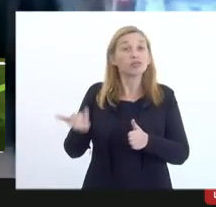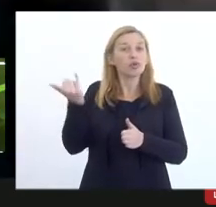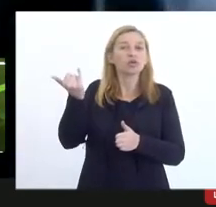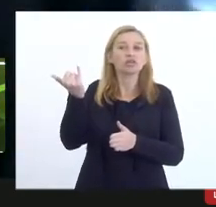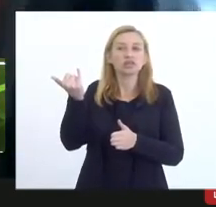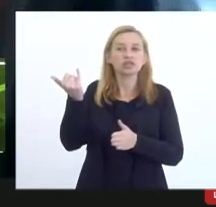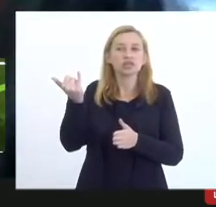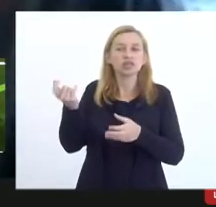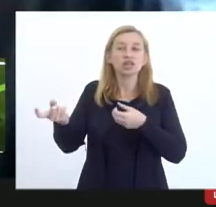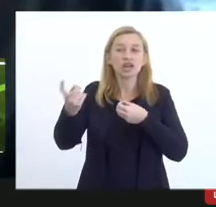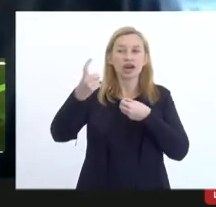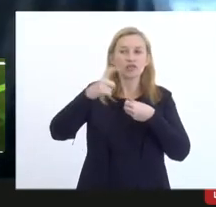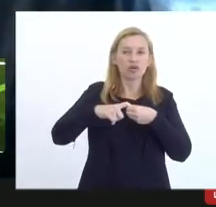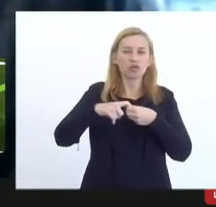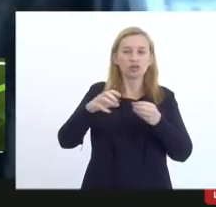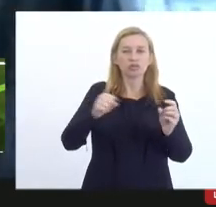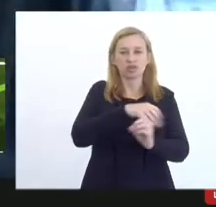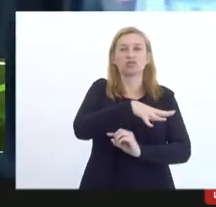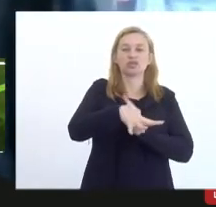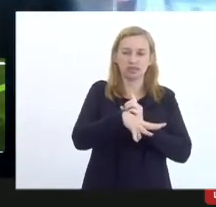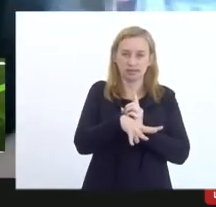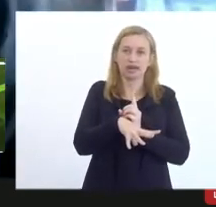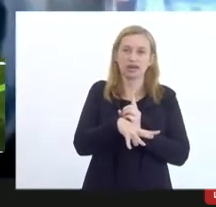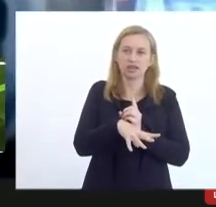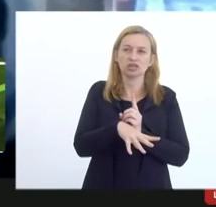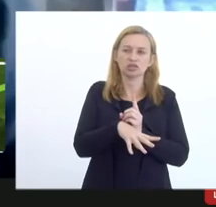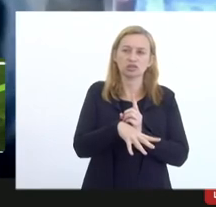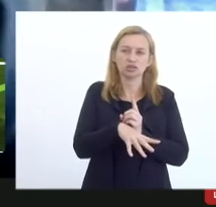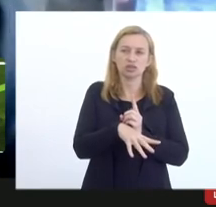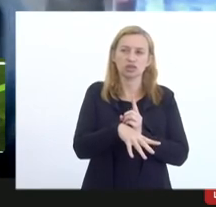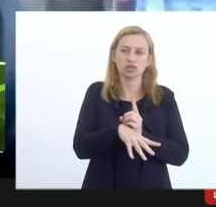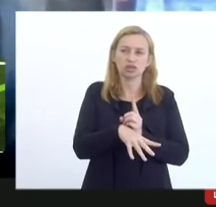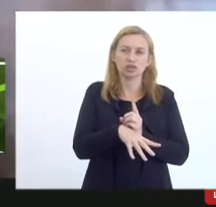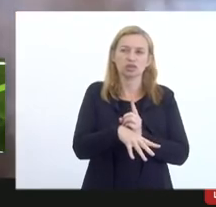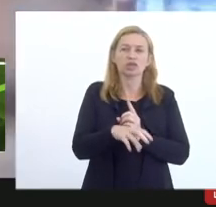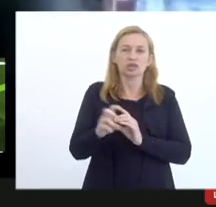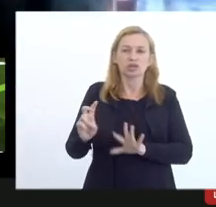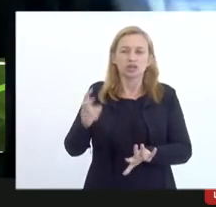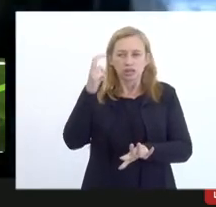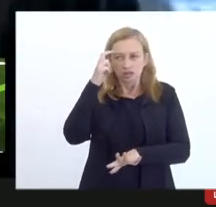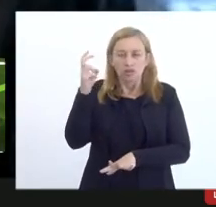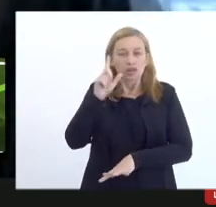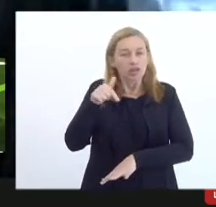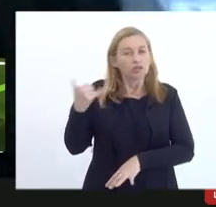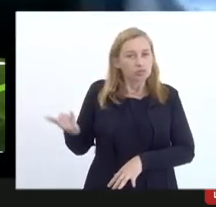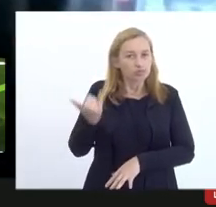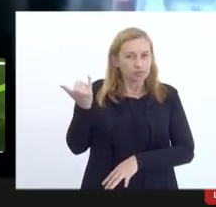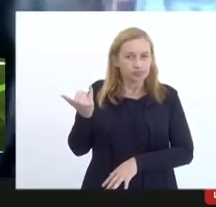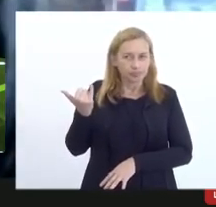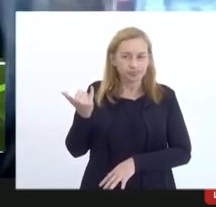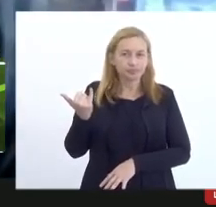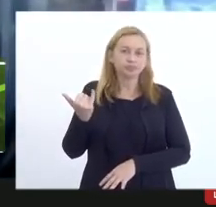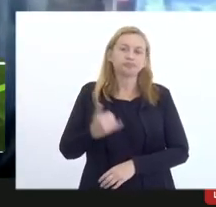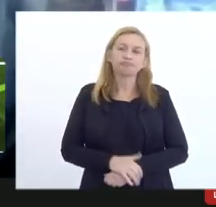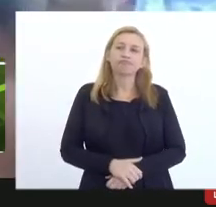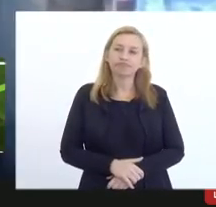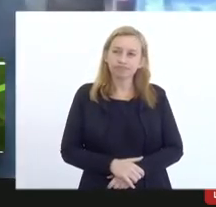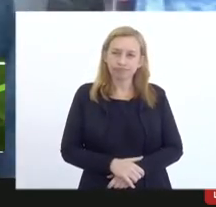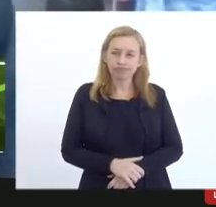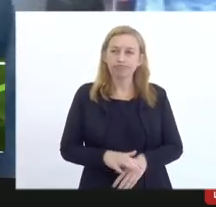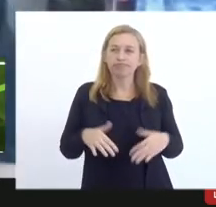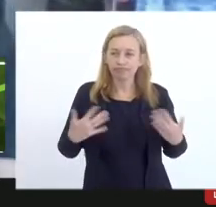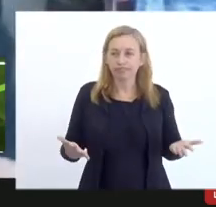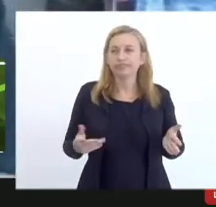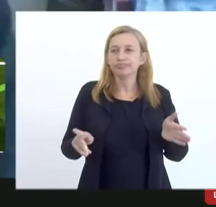que é o retorno para a sociedade desse investimento cultural, que é o que interessa. Esse é o ponto. Então,